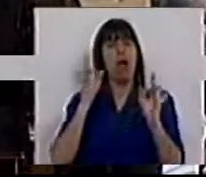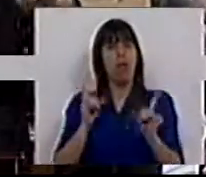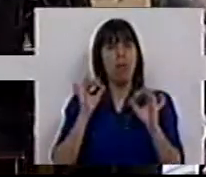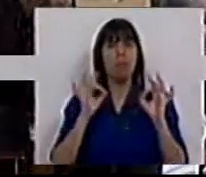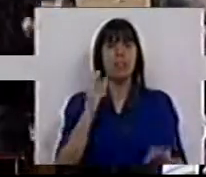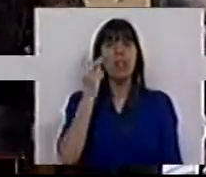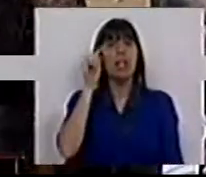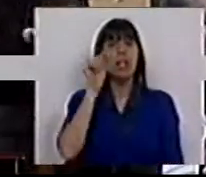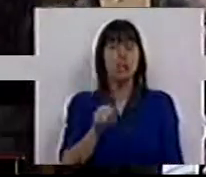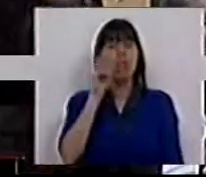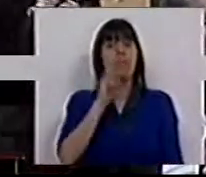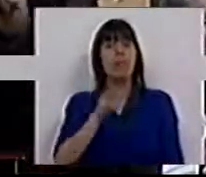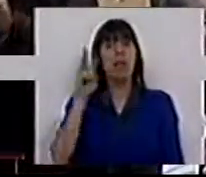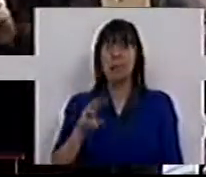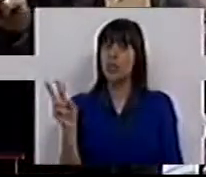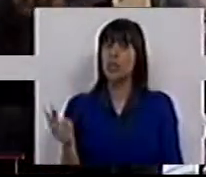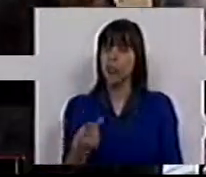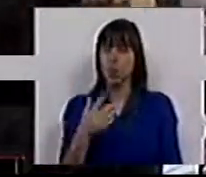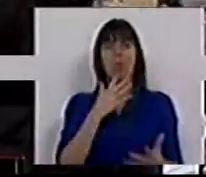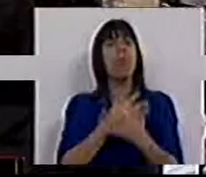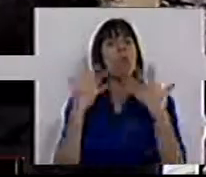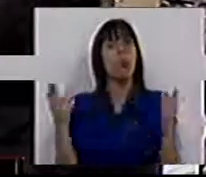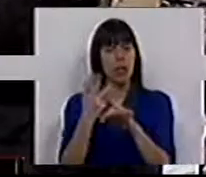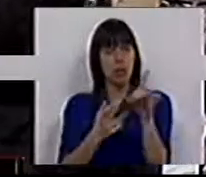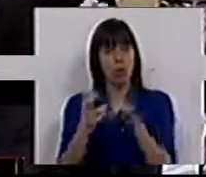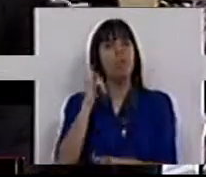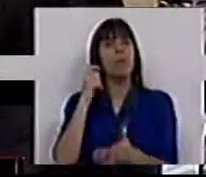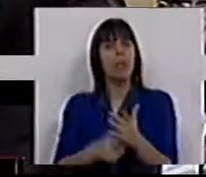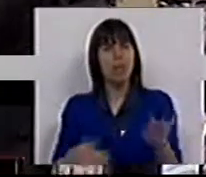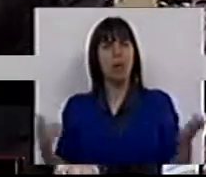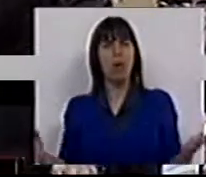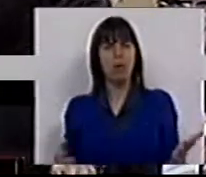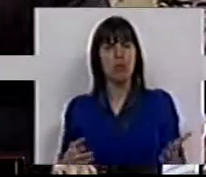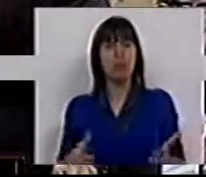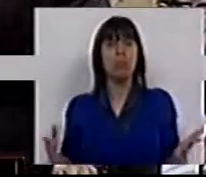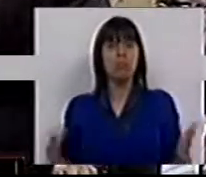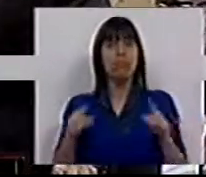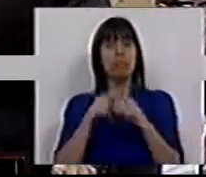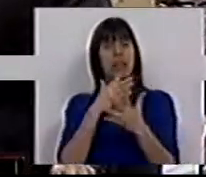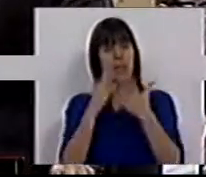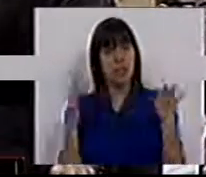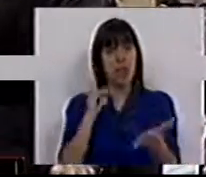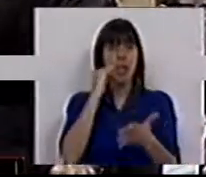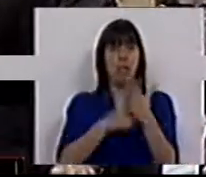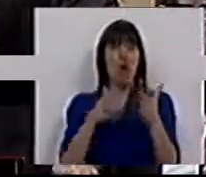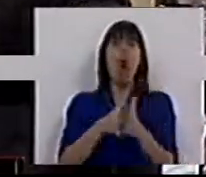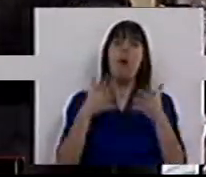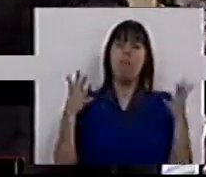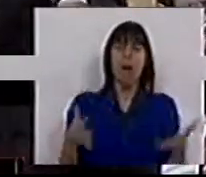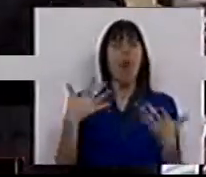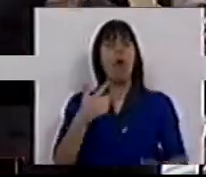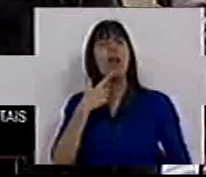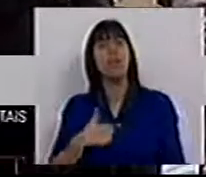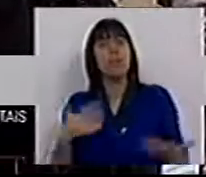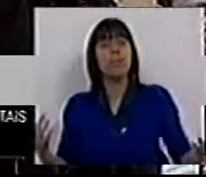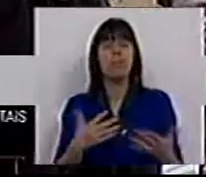mesmo 3 mil milhões de euros. O enorme aumento de impostos. Ora, depois deste enorme aumento de impostos, vem